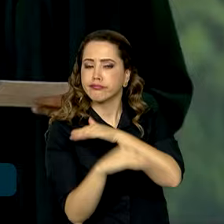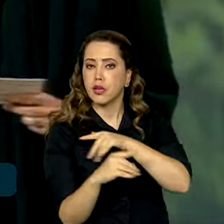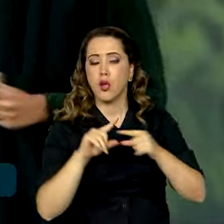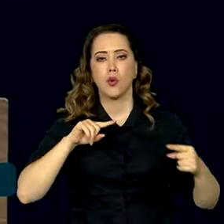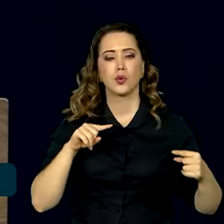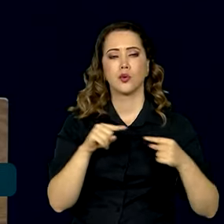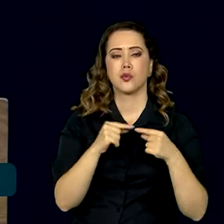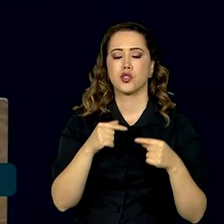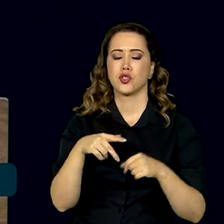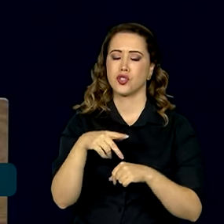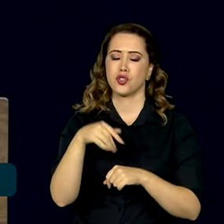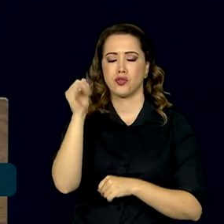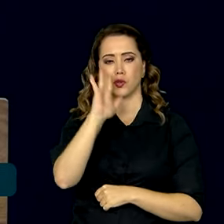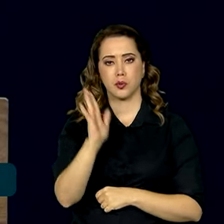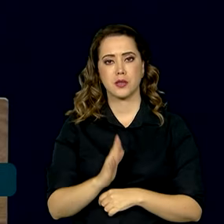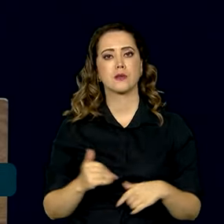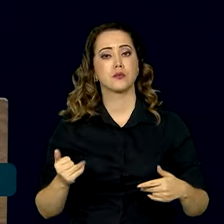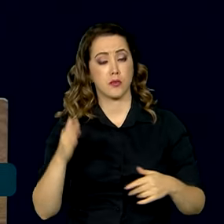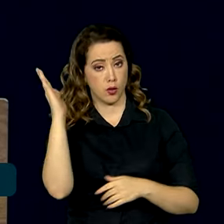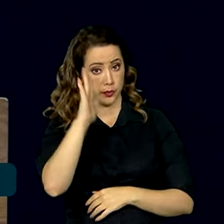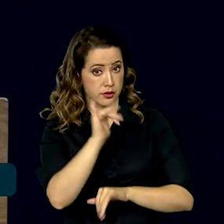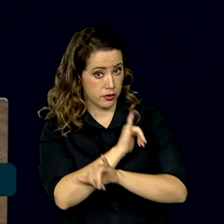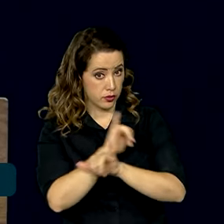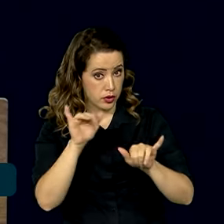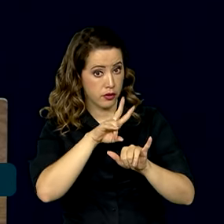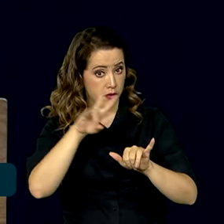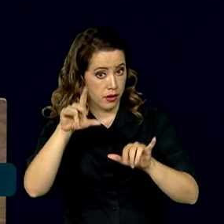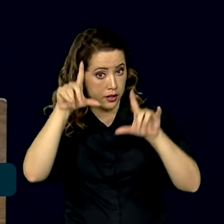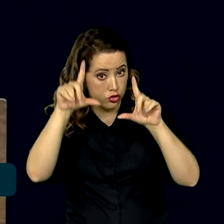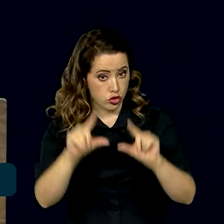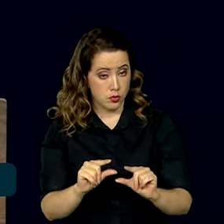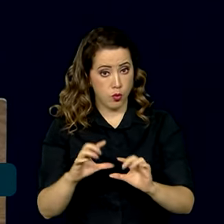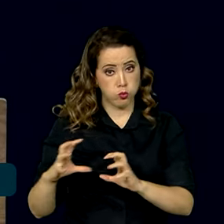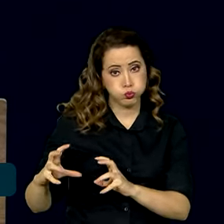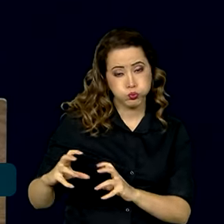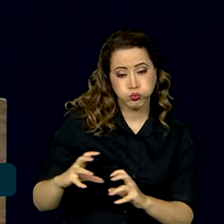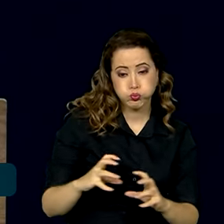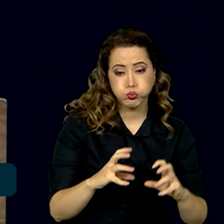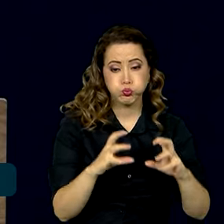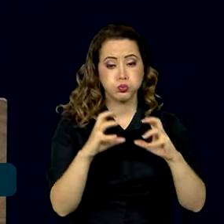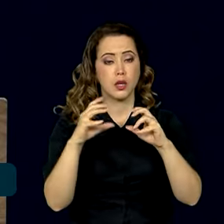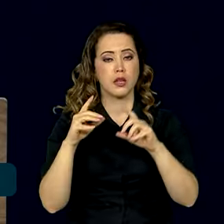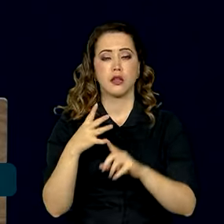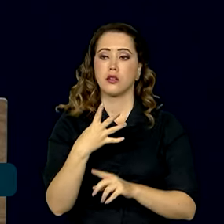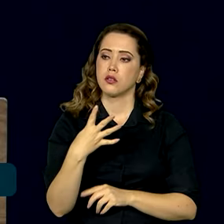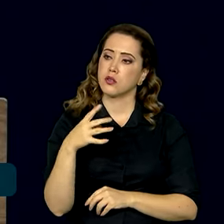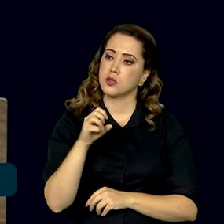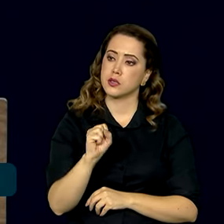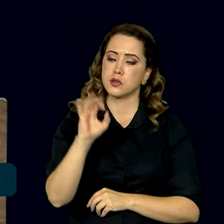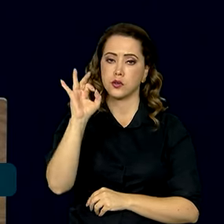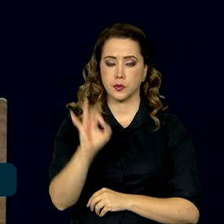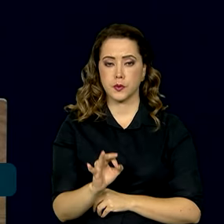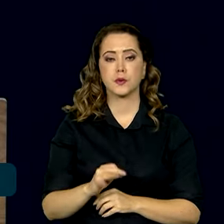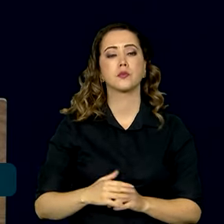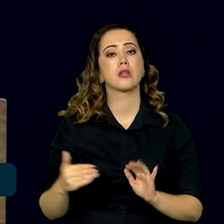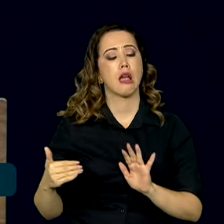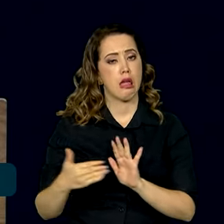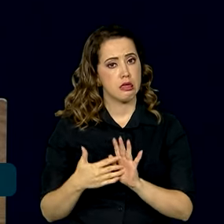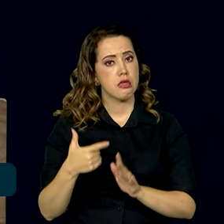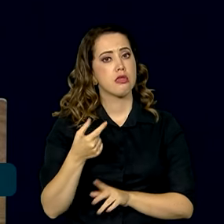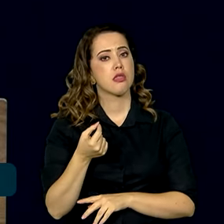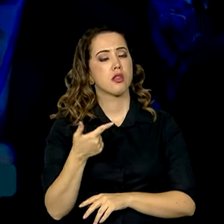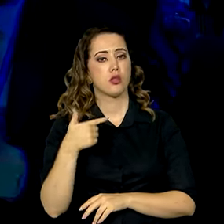governo brasileiro. O Brasil, por exemplo, anunciou que vai reduzir a emissão de gases do efeito estufa em 48% até